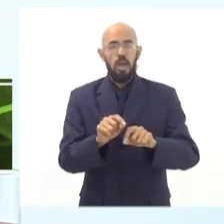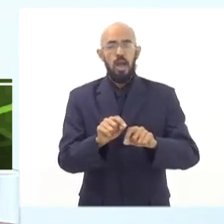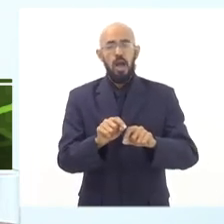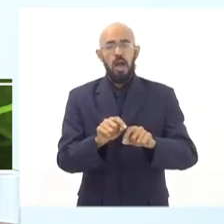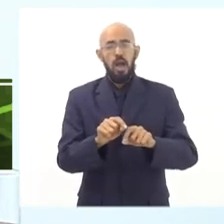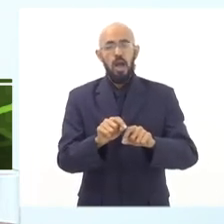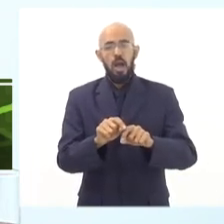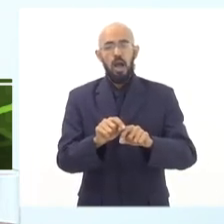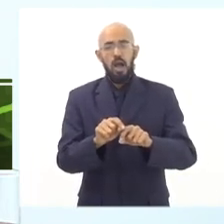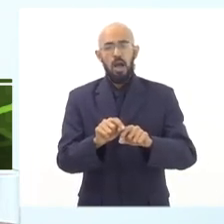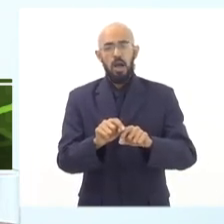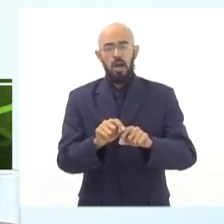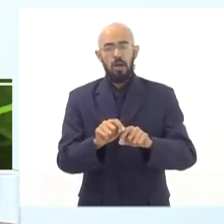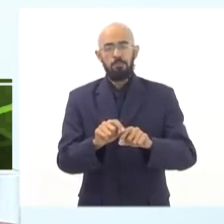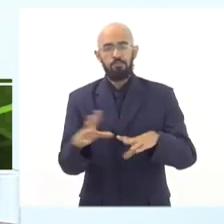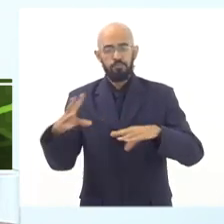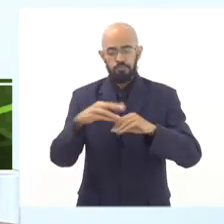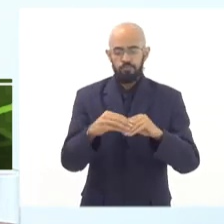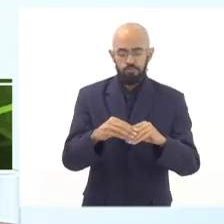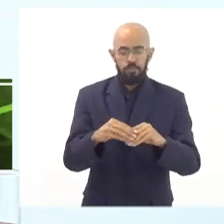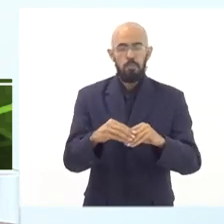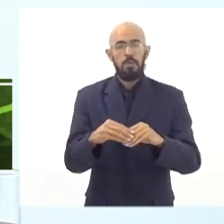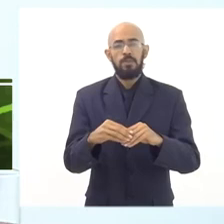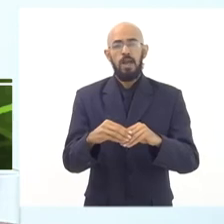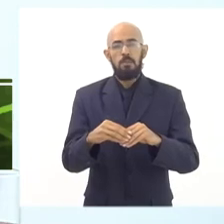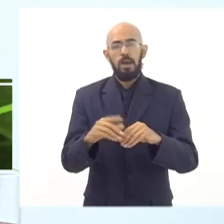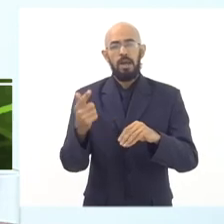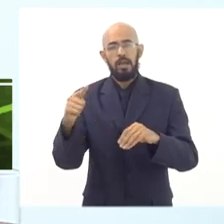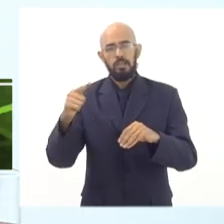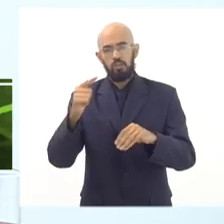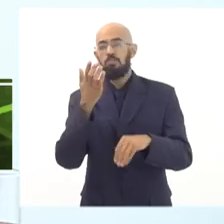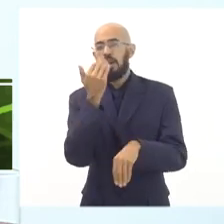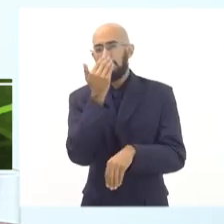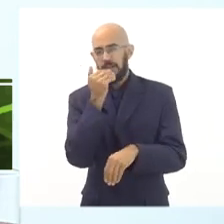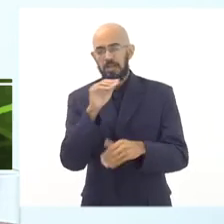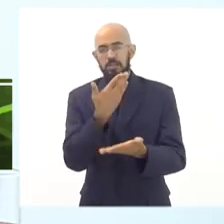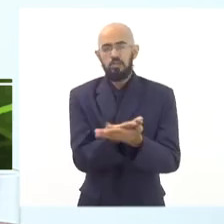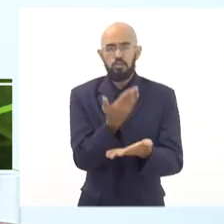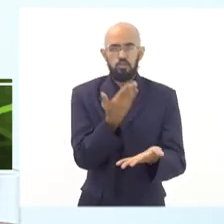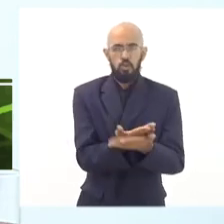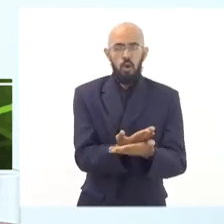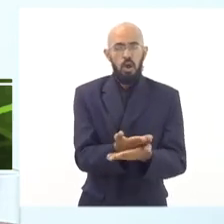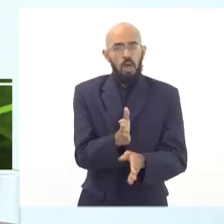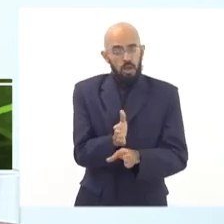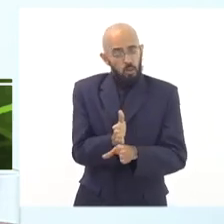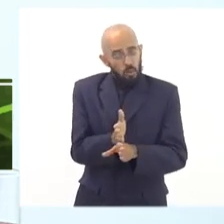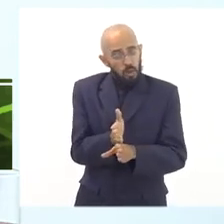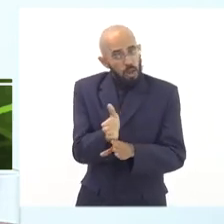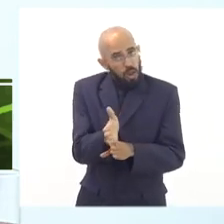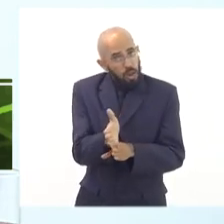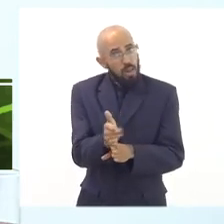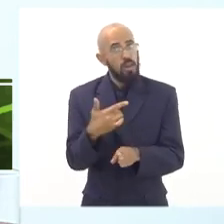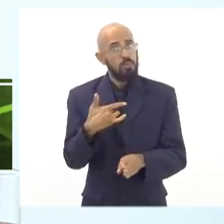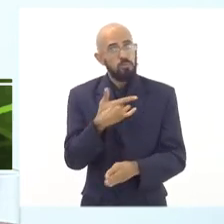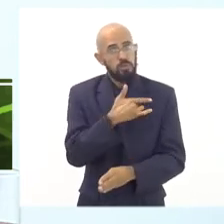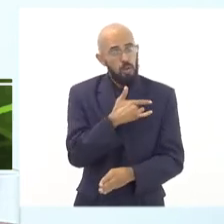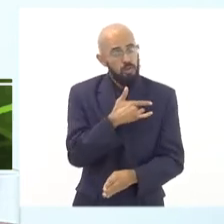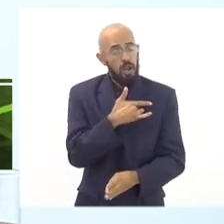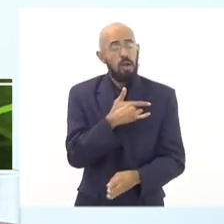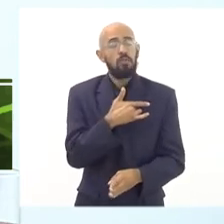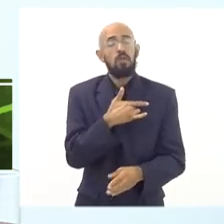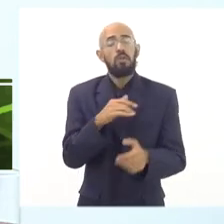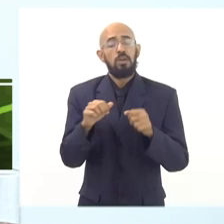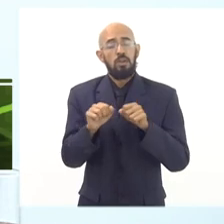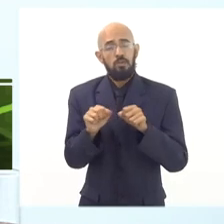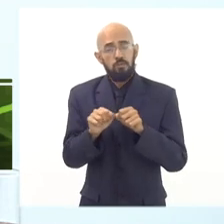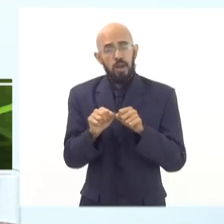que contribuam para a garantia de uma alimentação escolar equilibrada, saudável, que faça, de